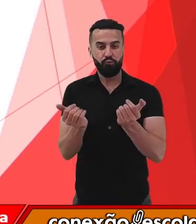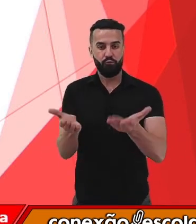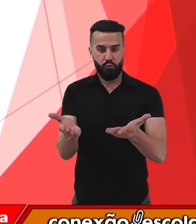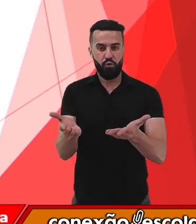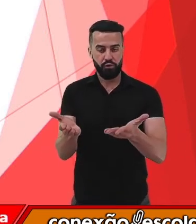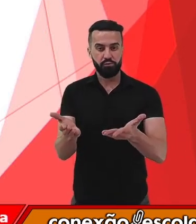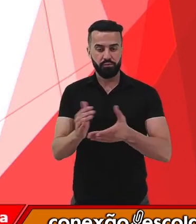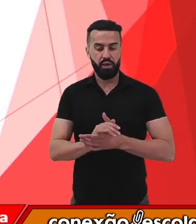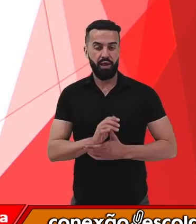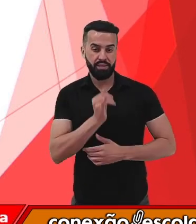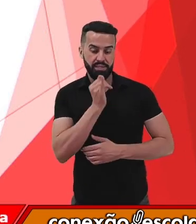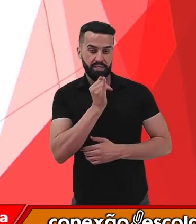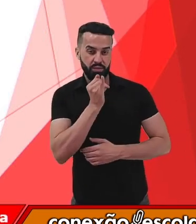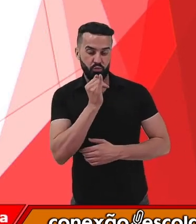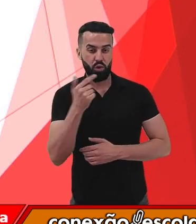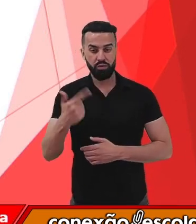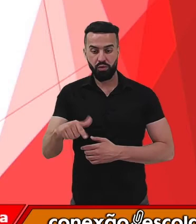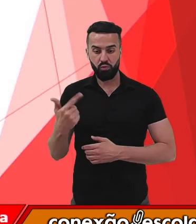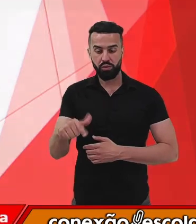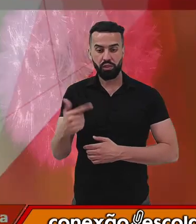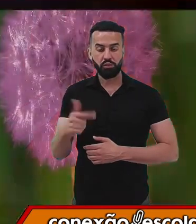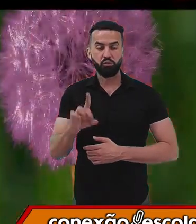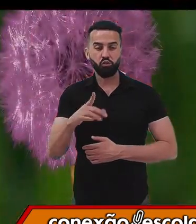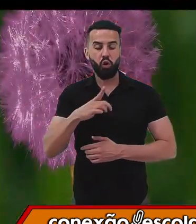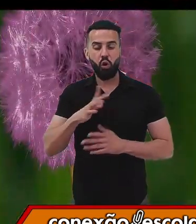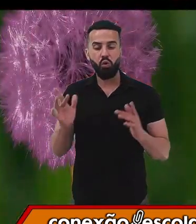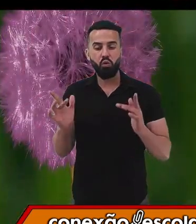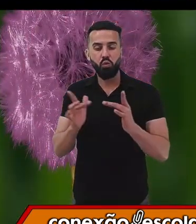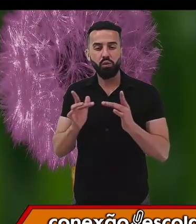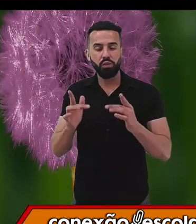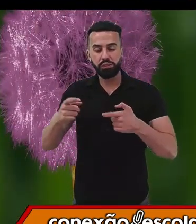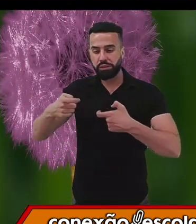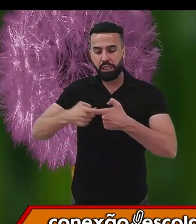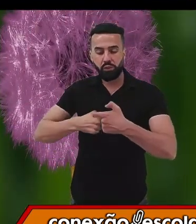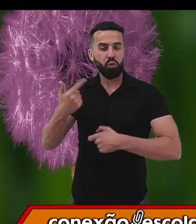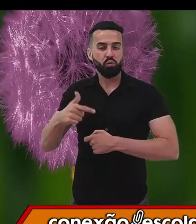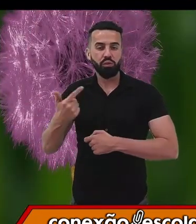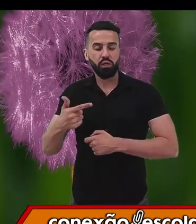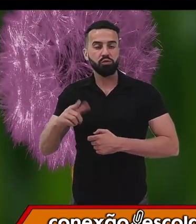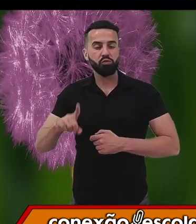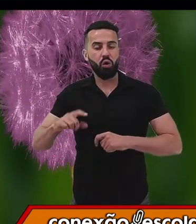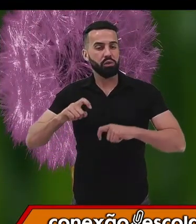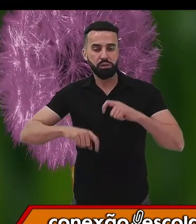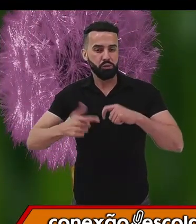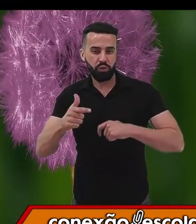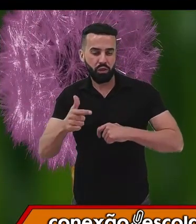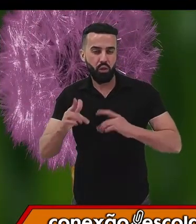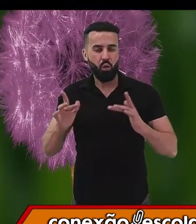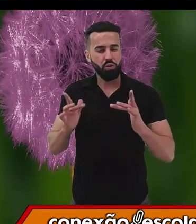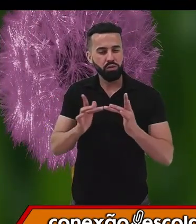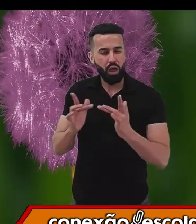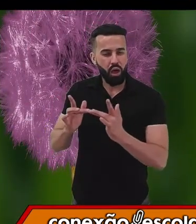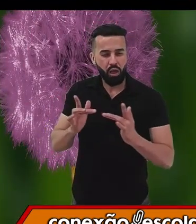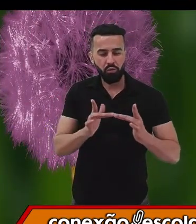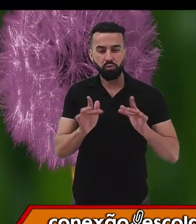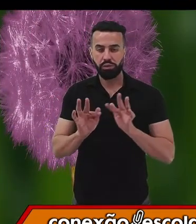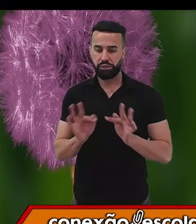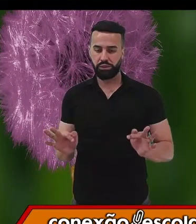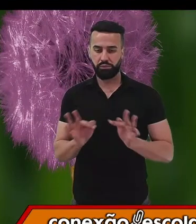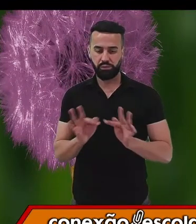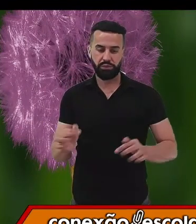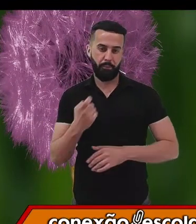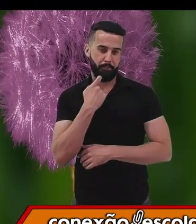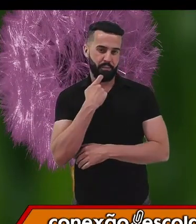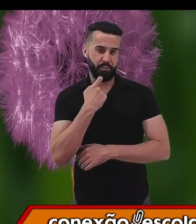vai haver cópula, vai haver um contato íntimo entre os indivíduos no processo da reprodução sexuada. E